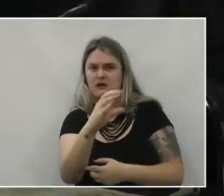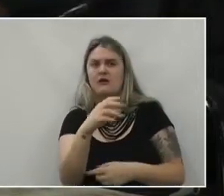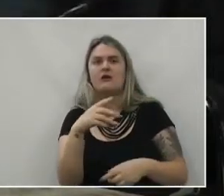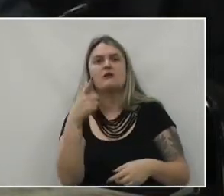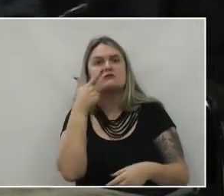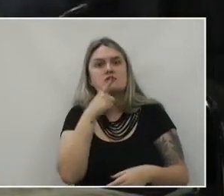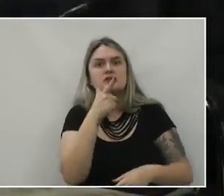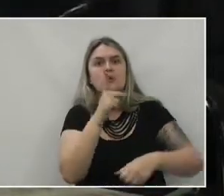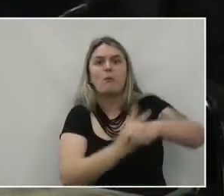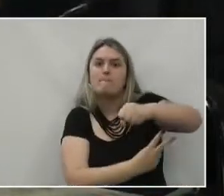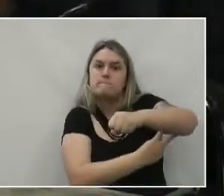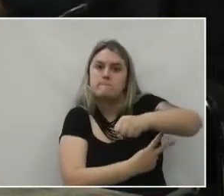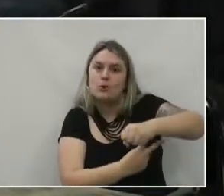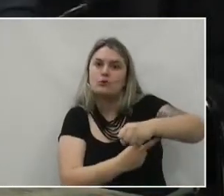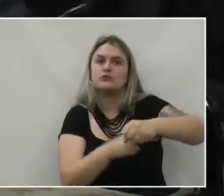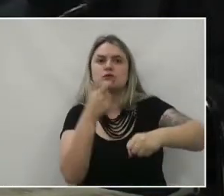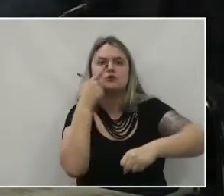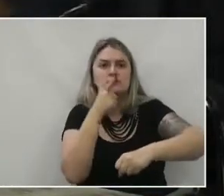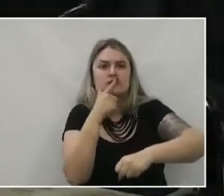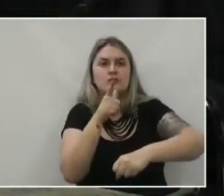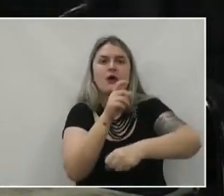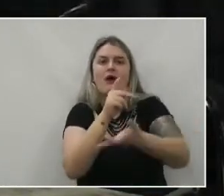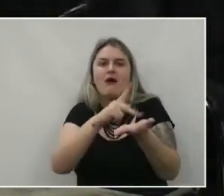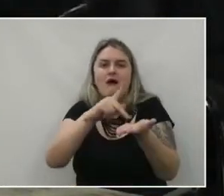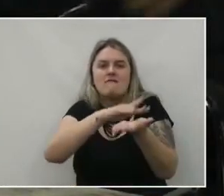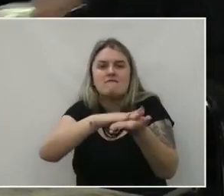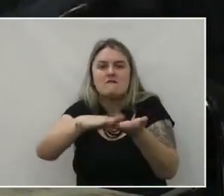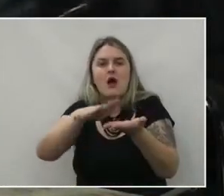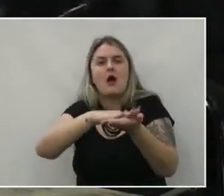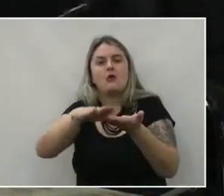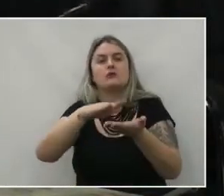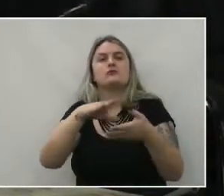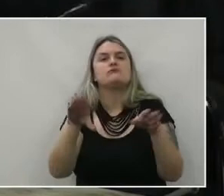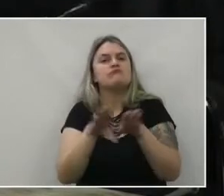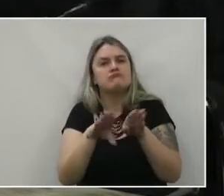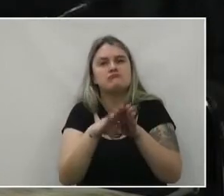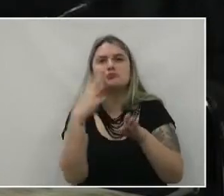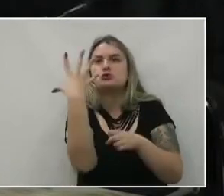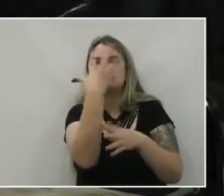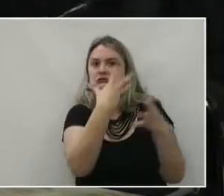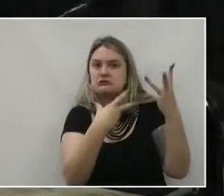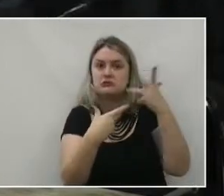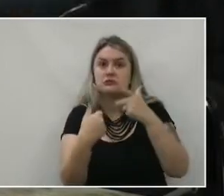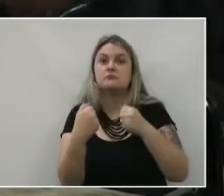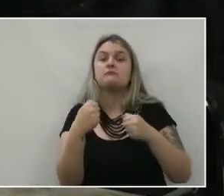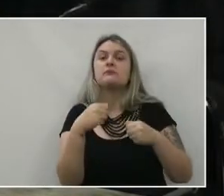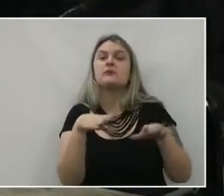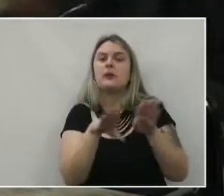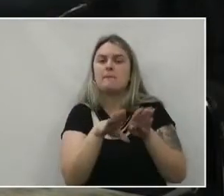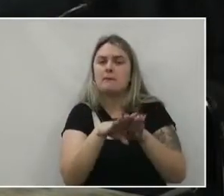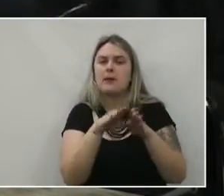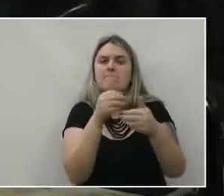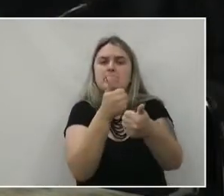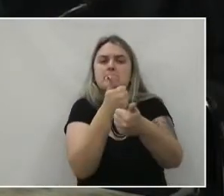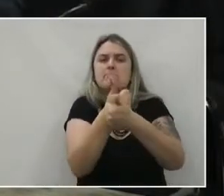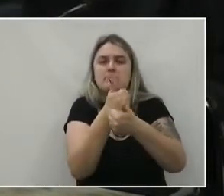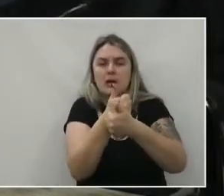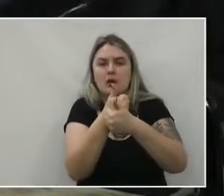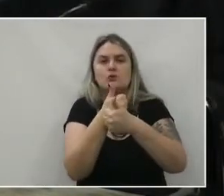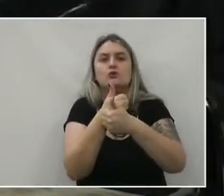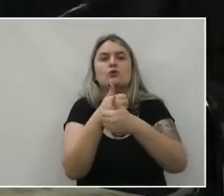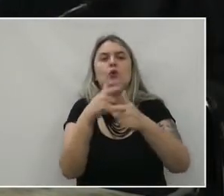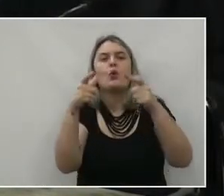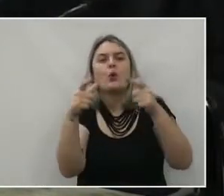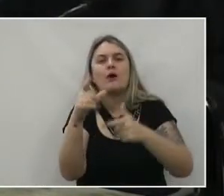Avenida Paula Freitas Uma série de asfaltos Lá na região do Cristo Rei Lá inclusive na região Próxima a Frisespe Aquele